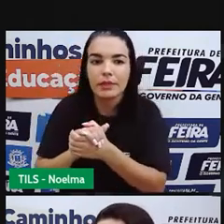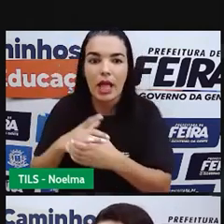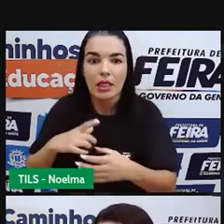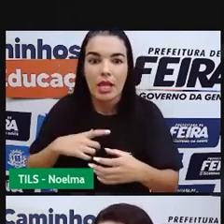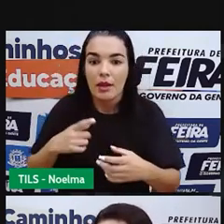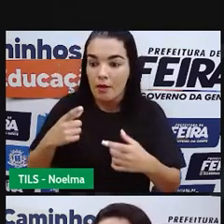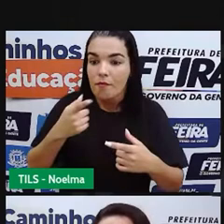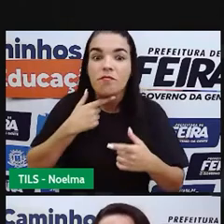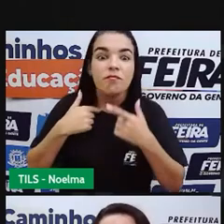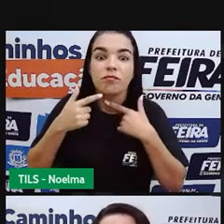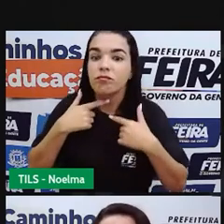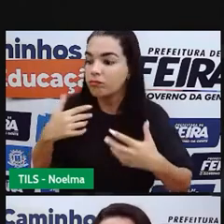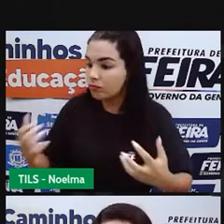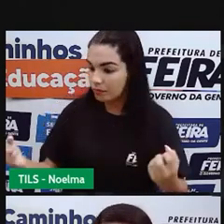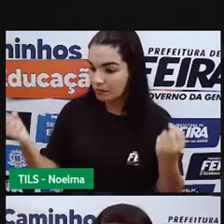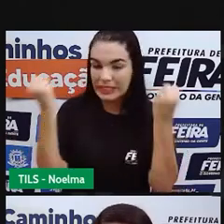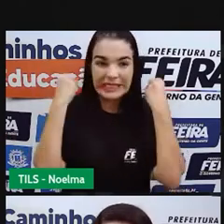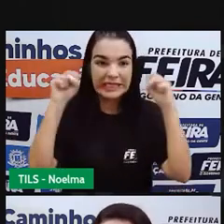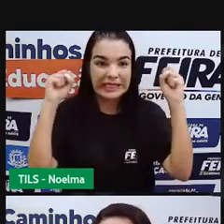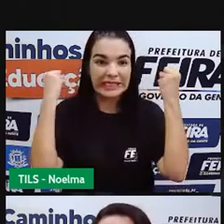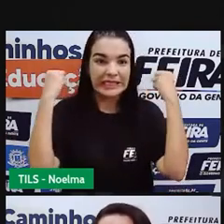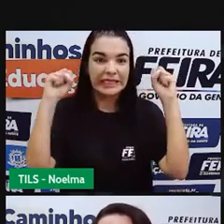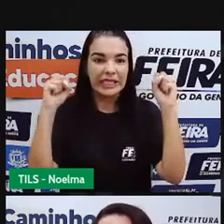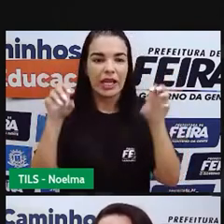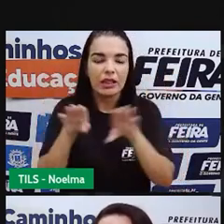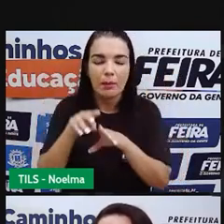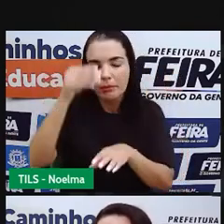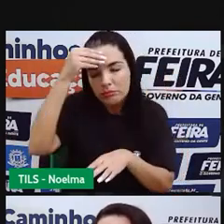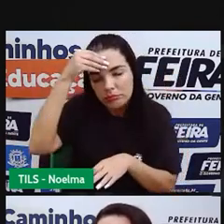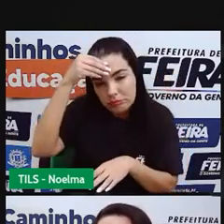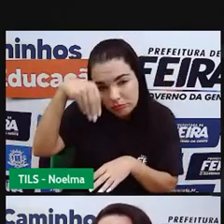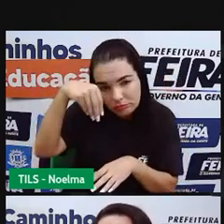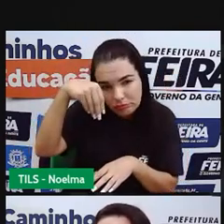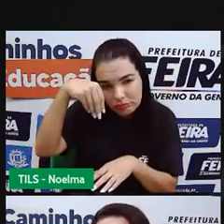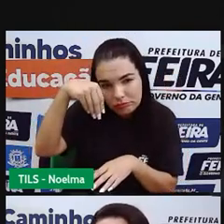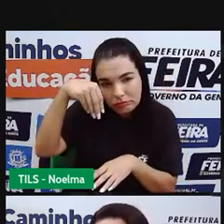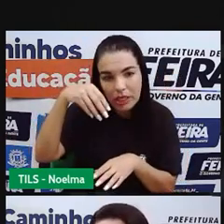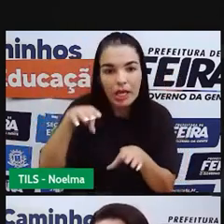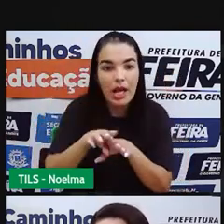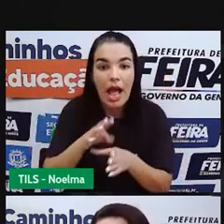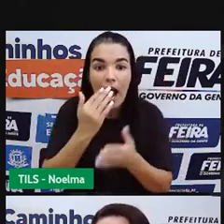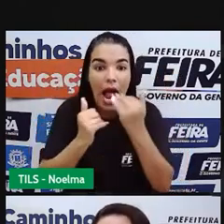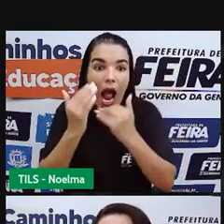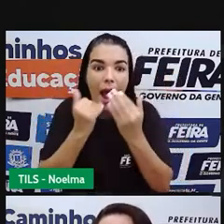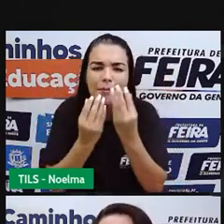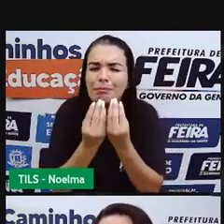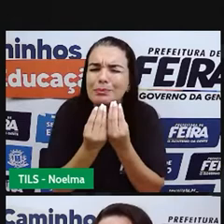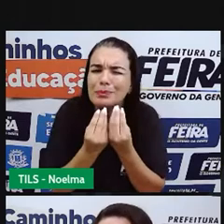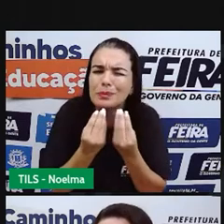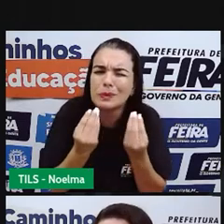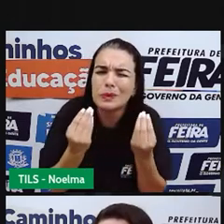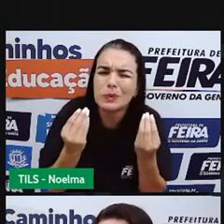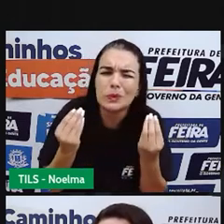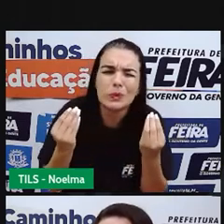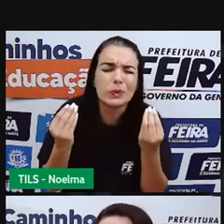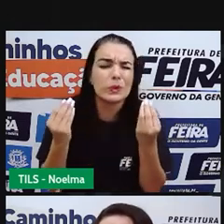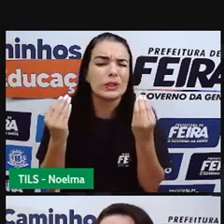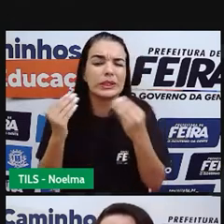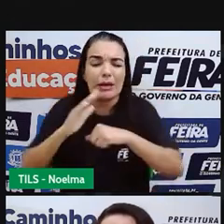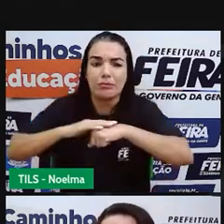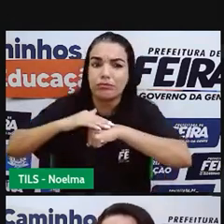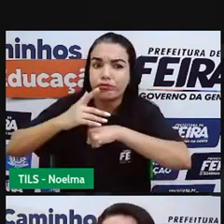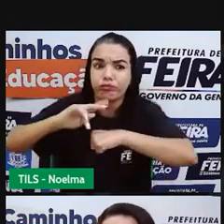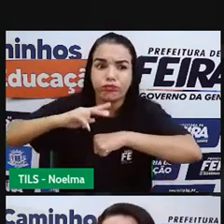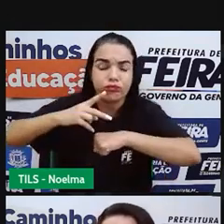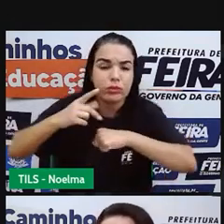exercícios físicos. Depressão. Ingestão compulsiva e exagerada de alimentos. Alimentação excessiva.